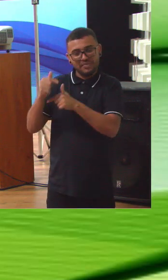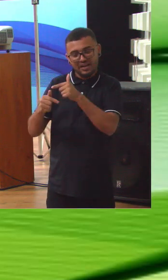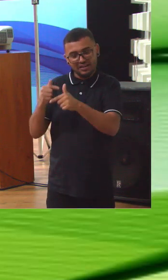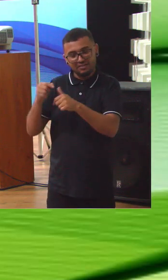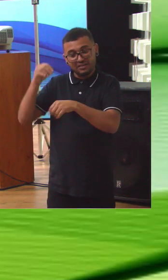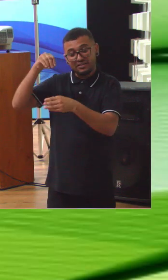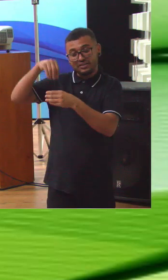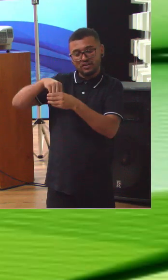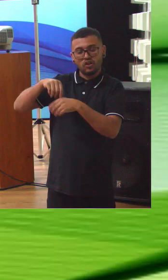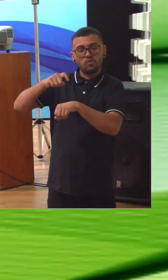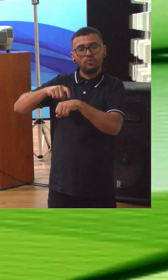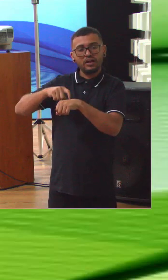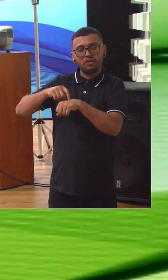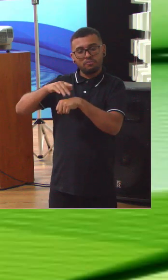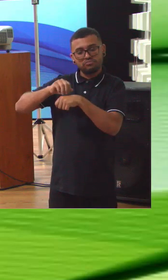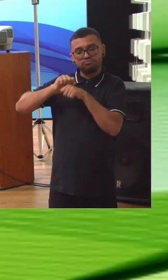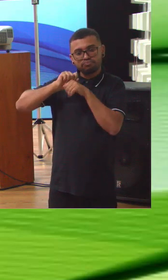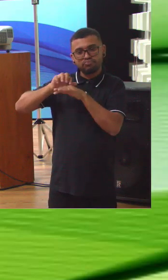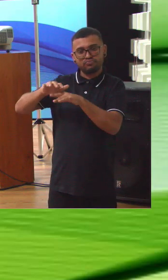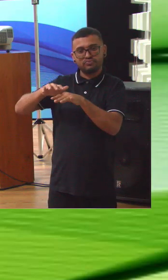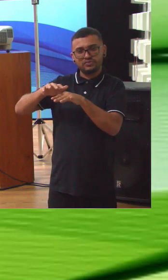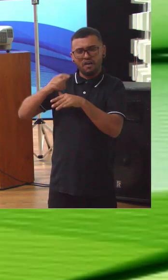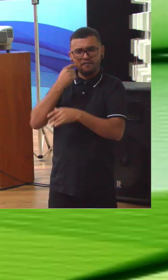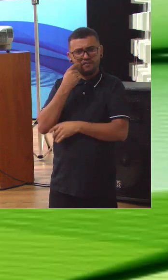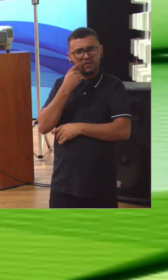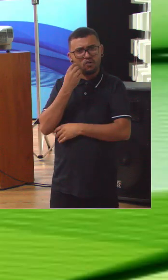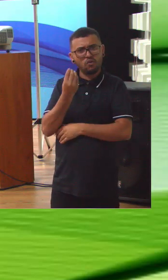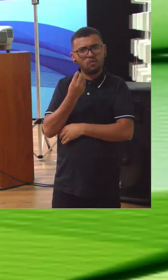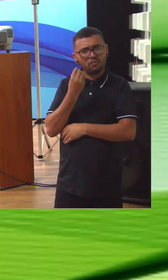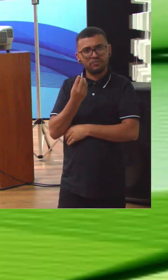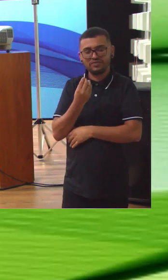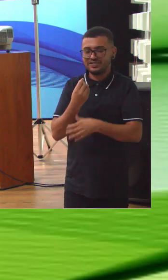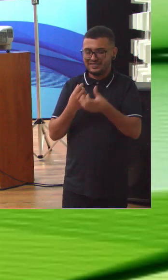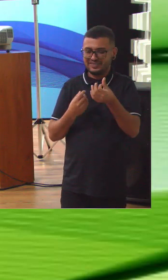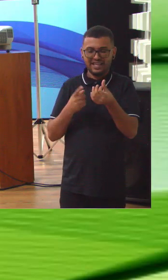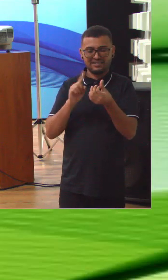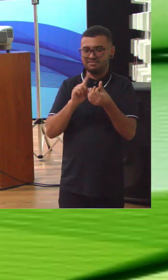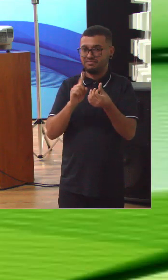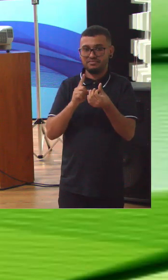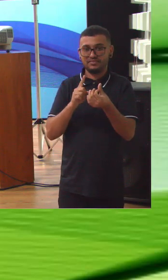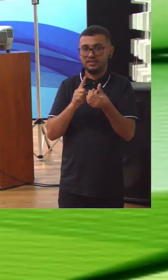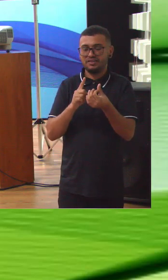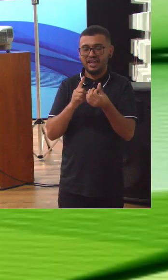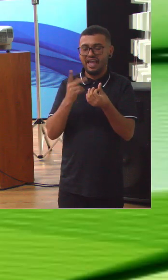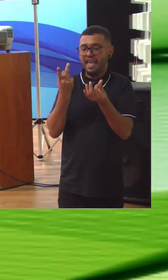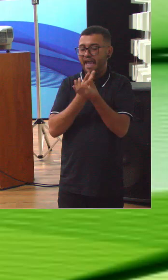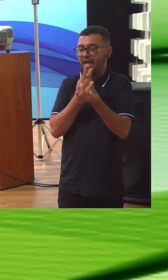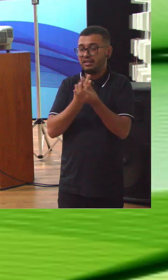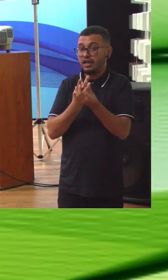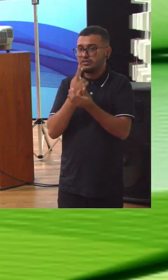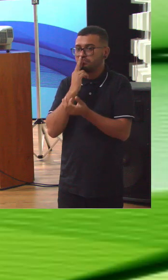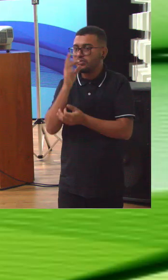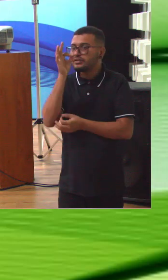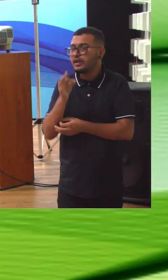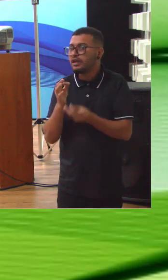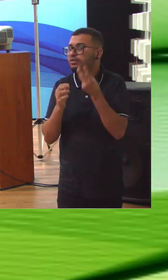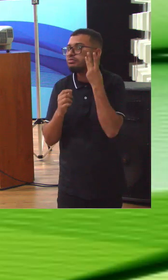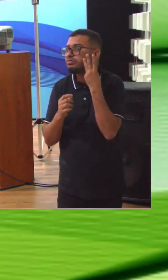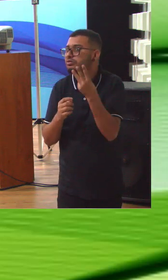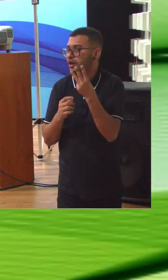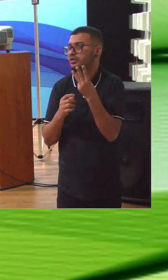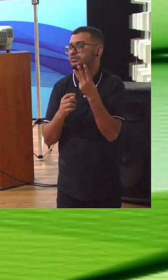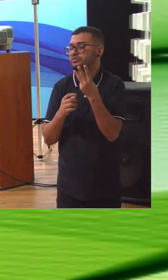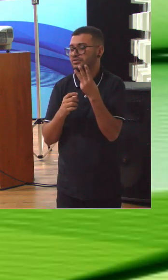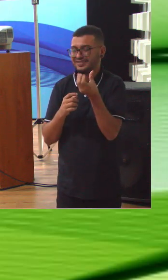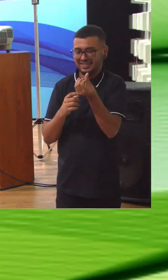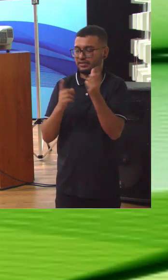e nós demos uma olhada nisso daí e na verdade não eram 6 eram 3 somente